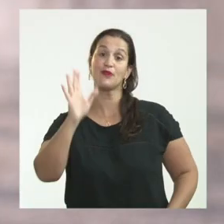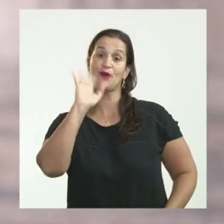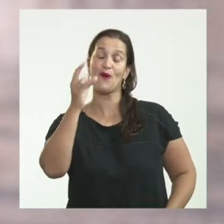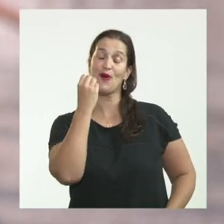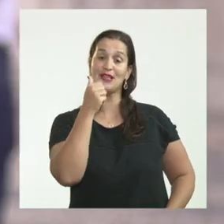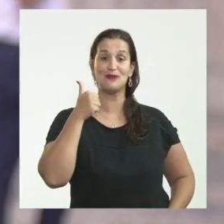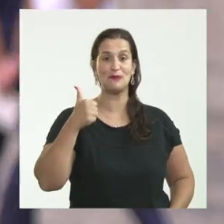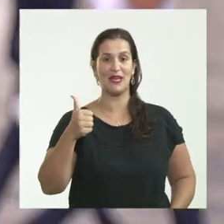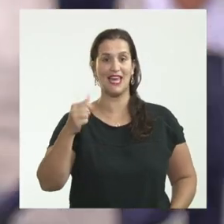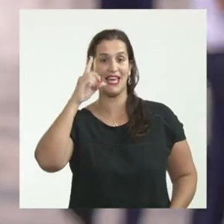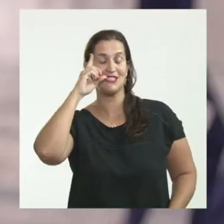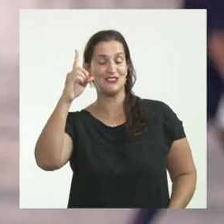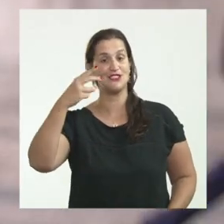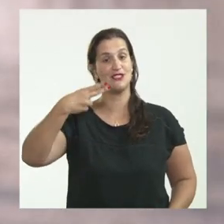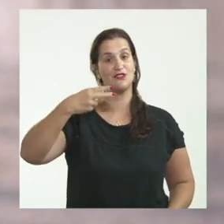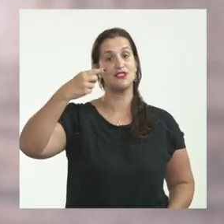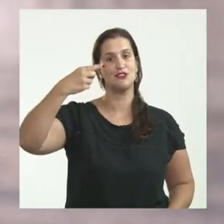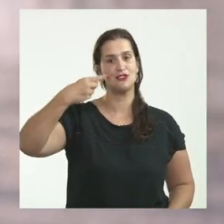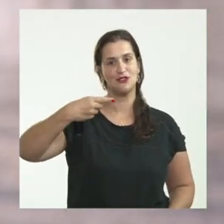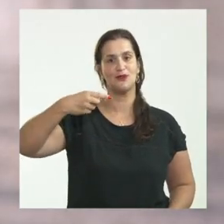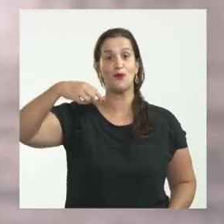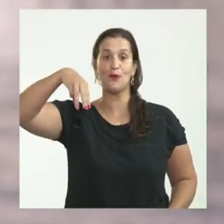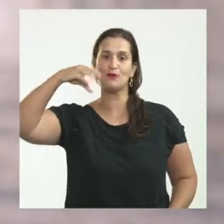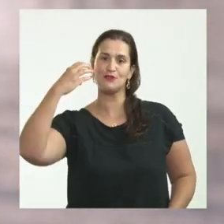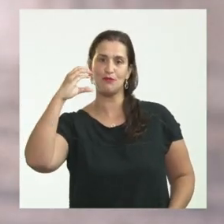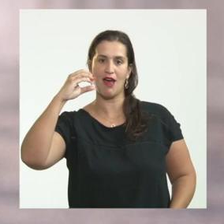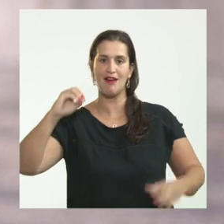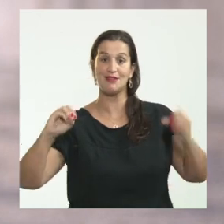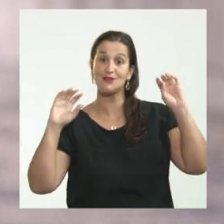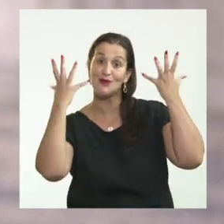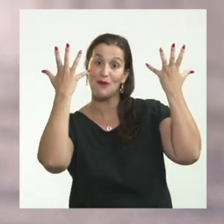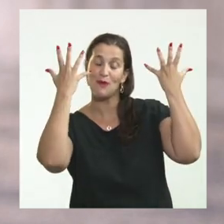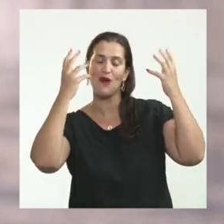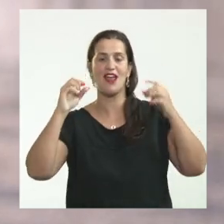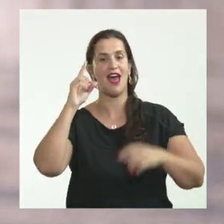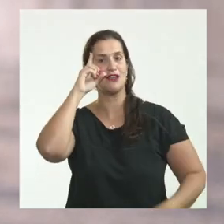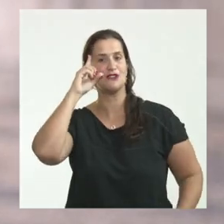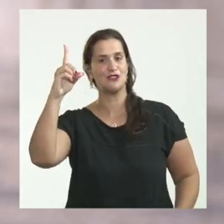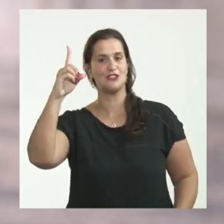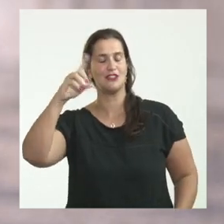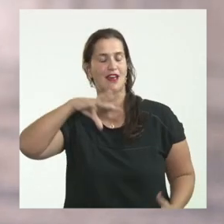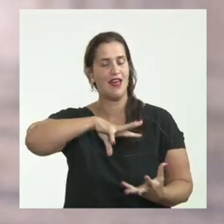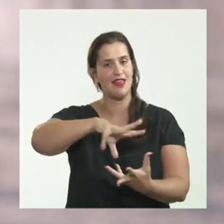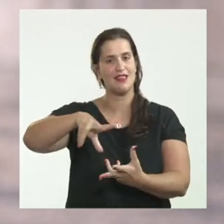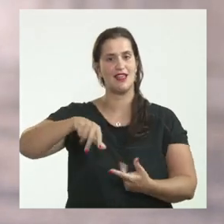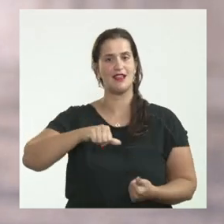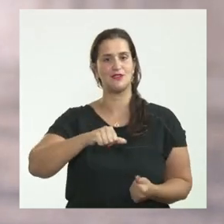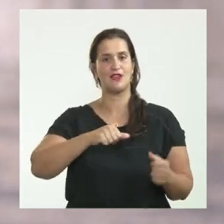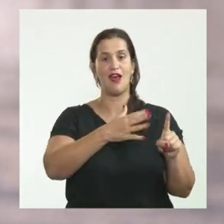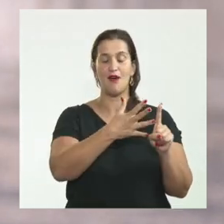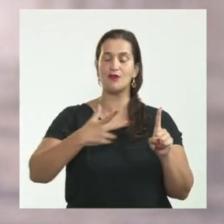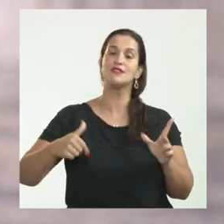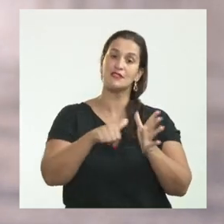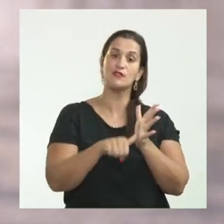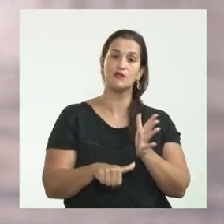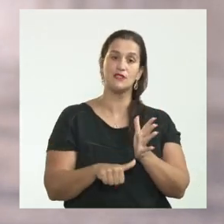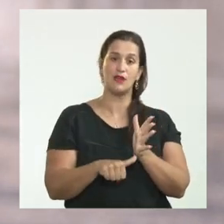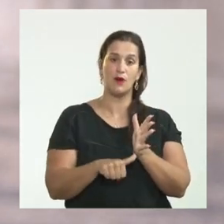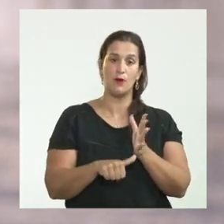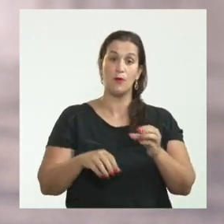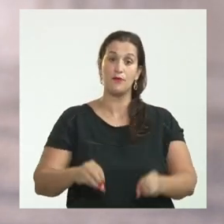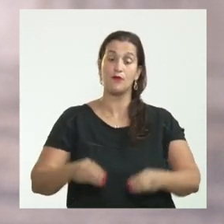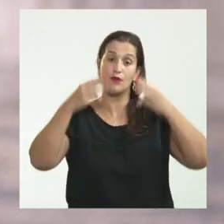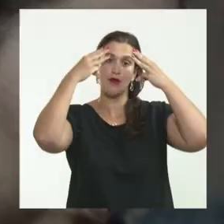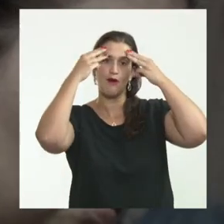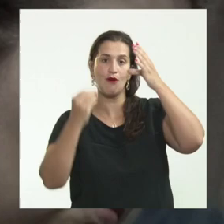Oi gente, tudo bem? Dia 21 de março é comemorado o Dia Internacional da Conscientização da